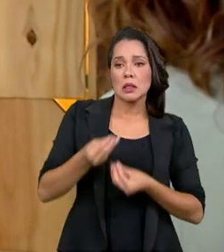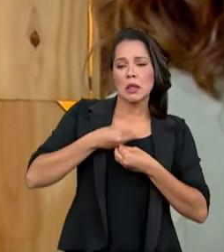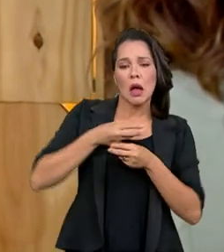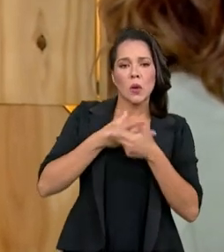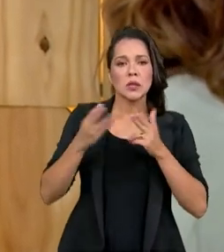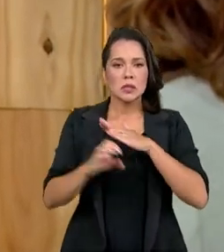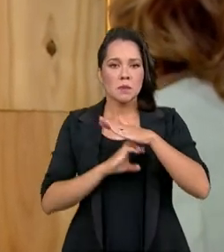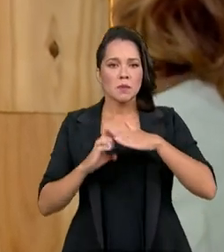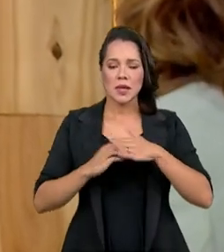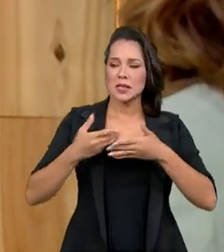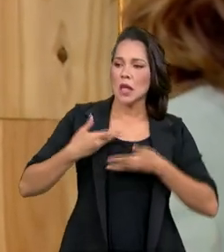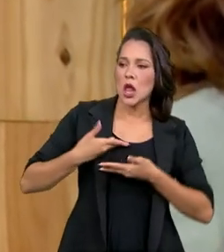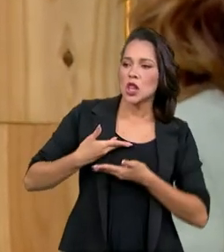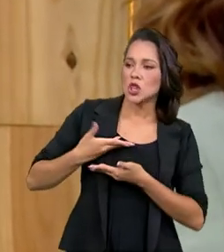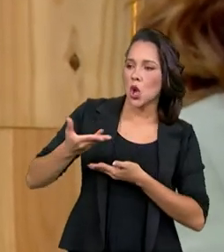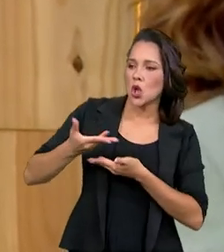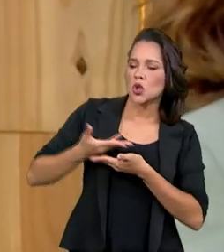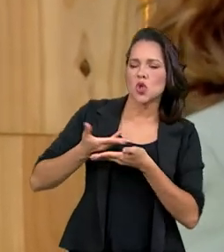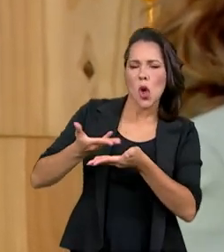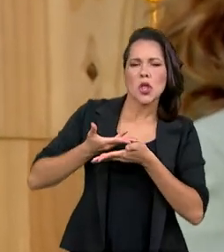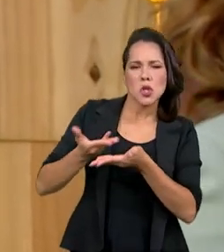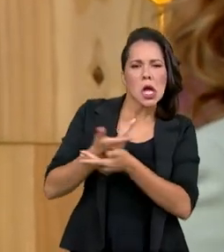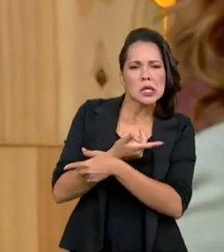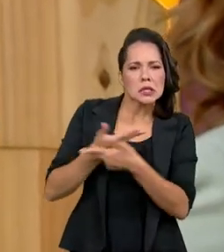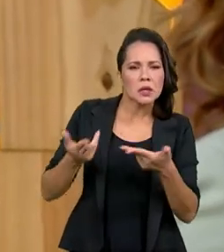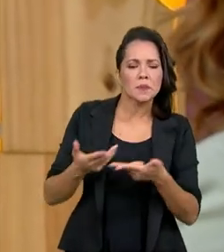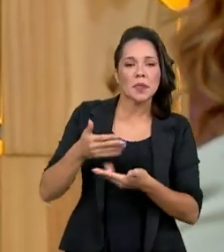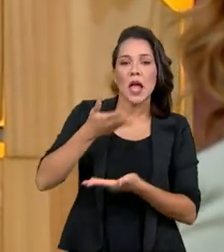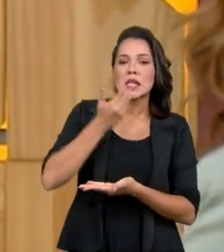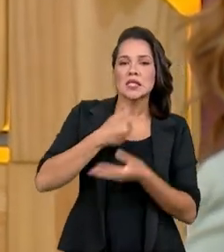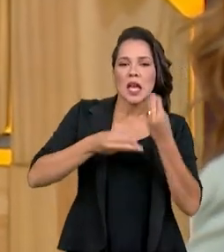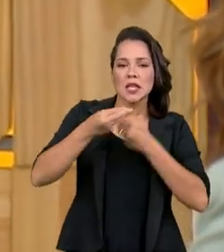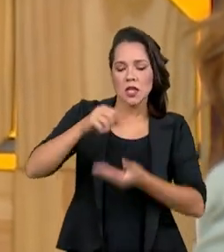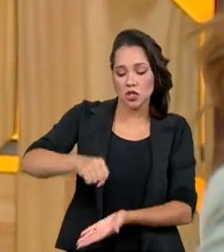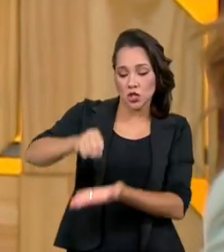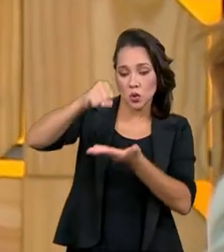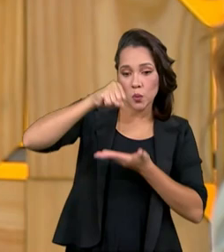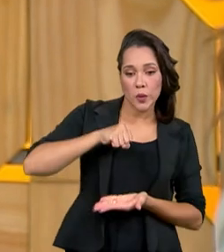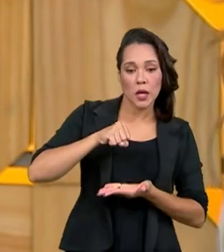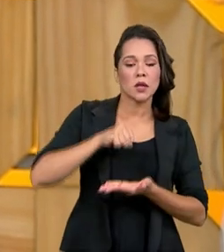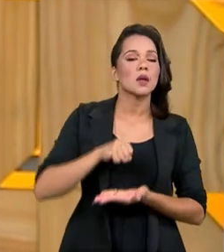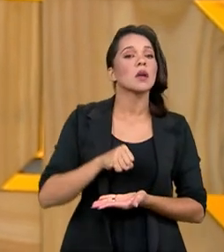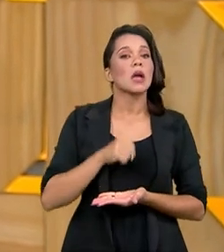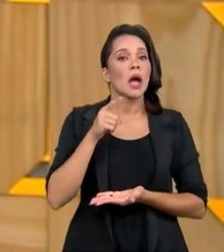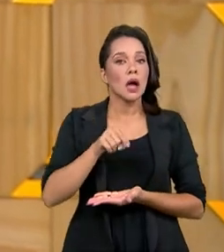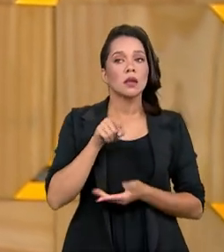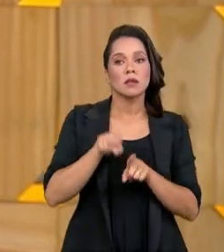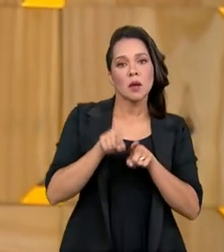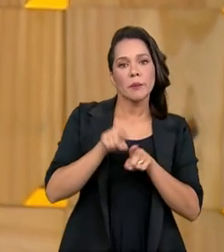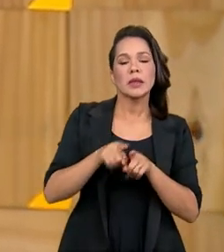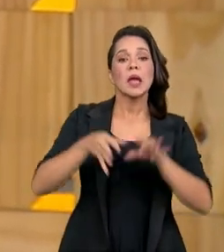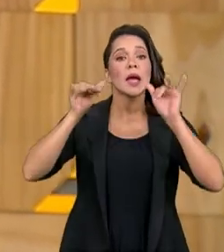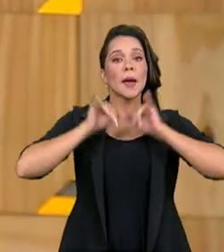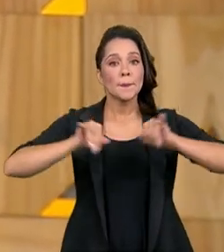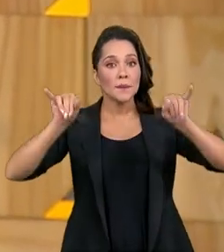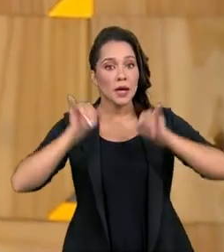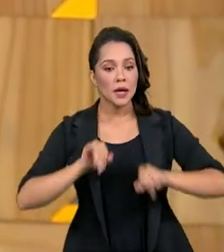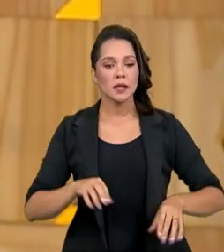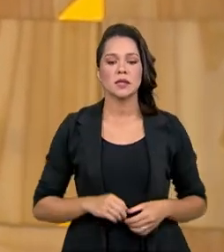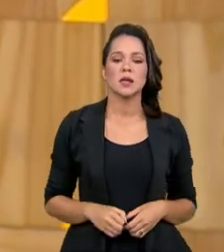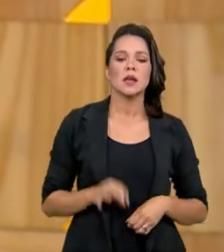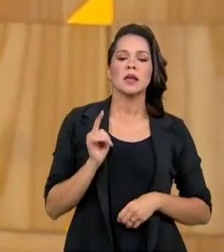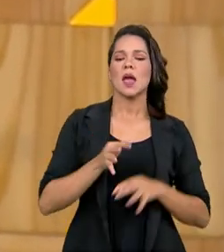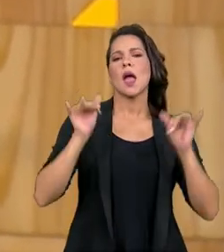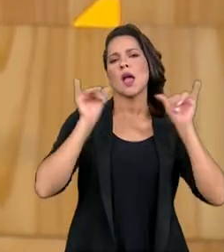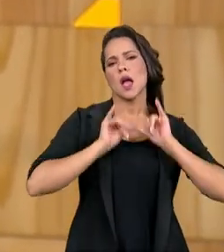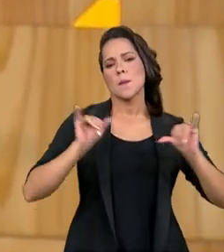as empresas doam muitos itens para nós, então doam cestas básicas. Nós acionamos também nossas campanhas, são